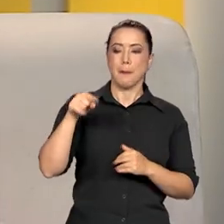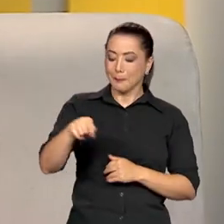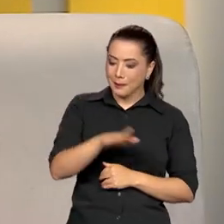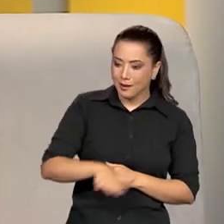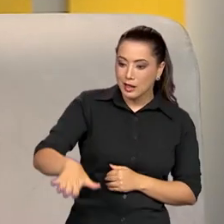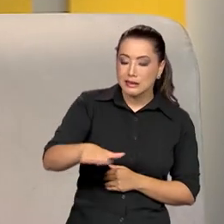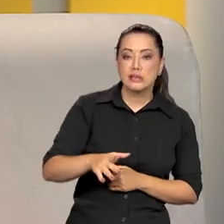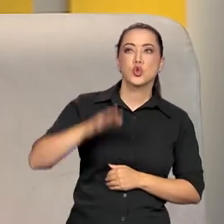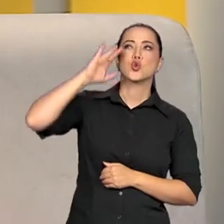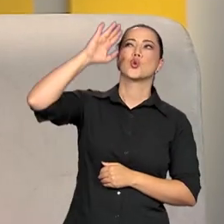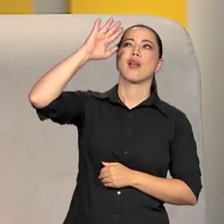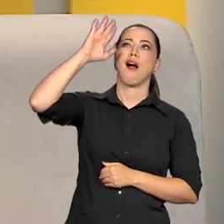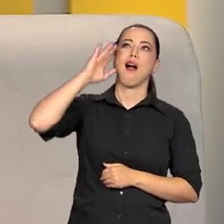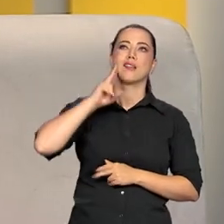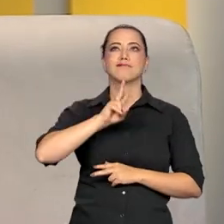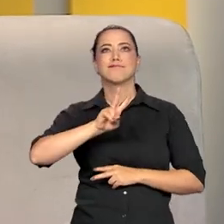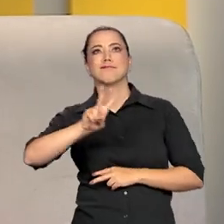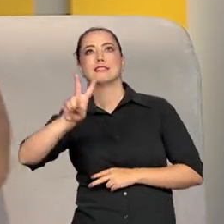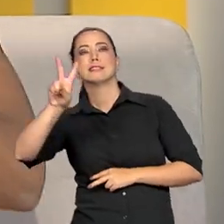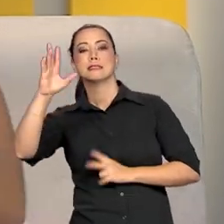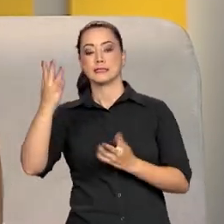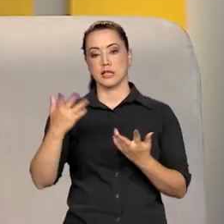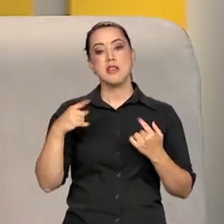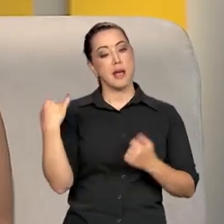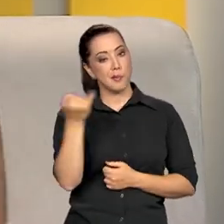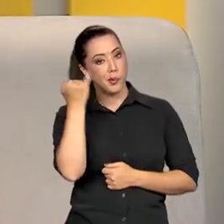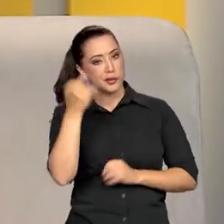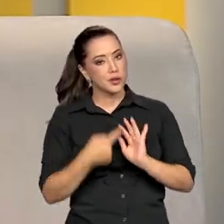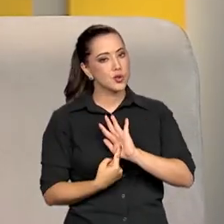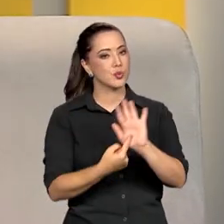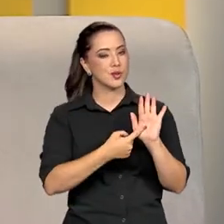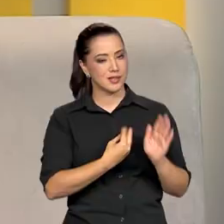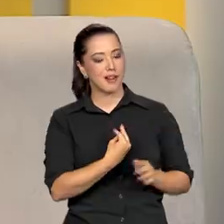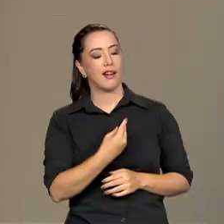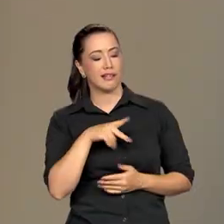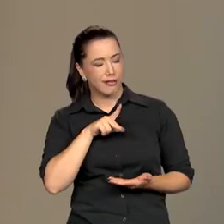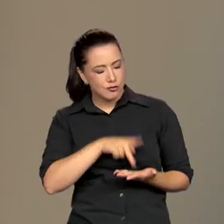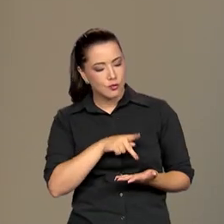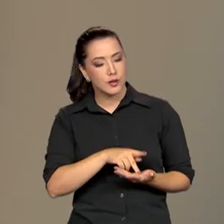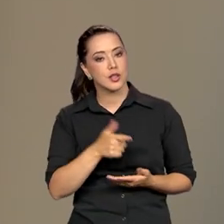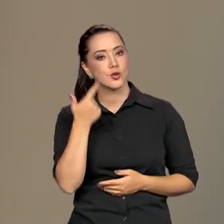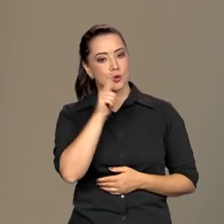começa tudo daí, tudo começa de um sonho, né? E é importante trazer isso para uma realidade também.